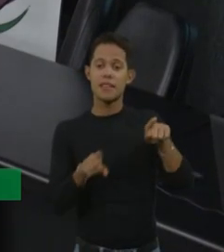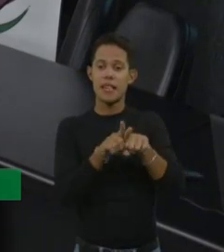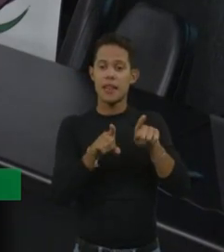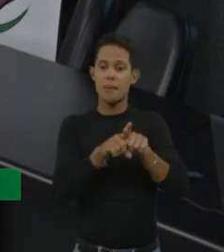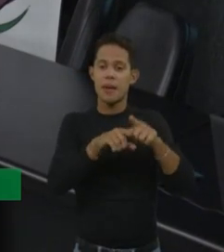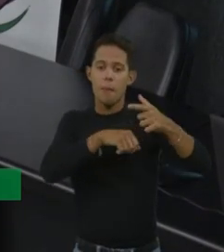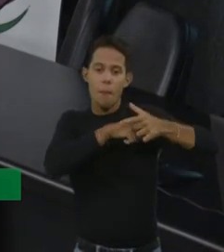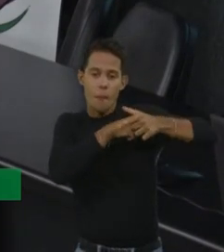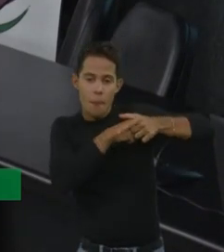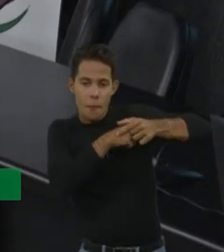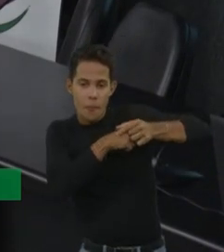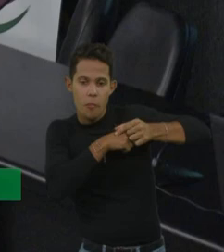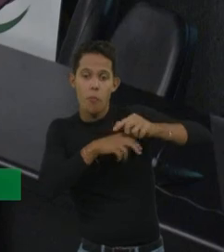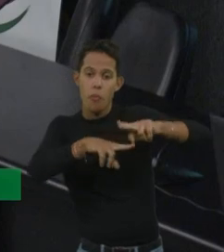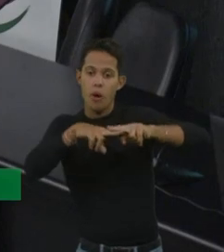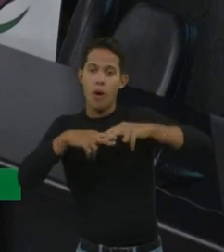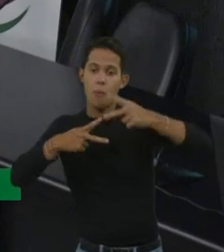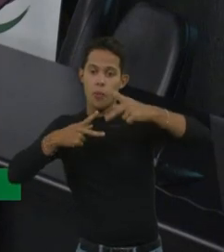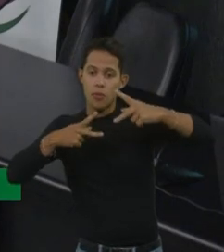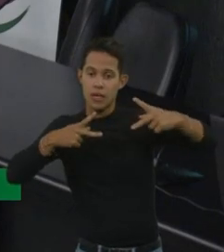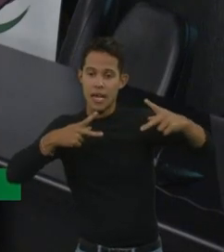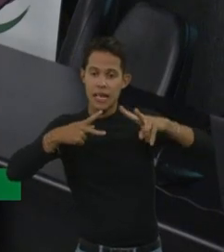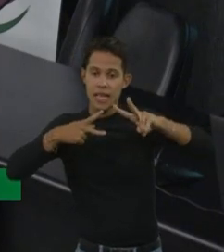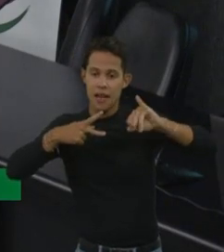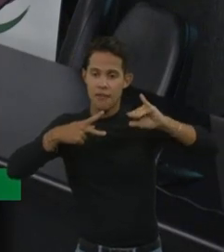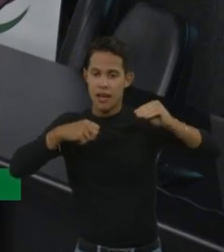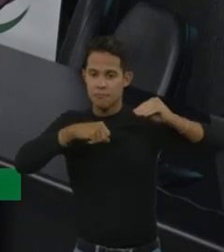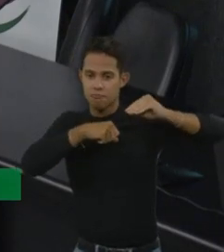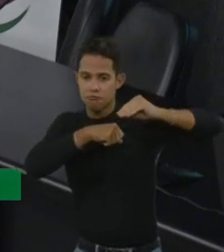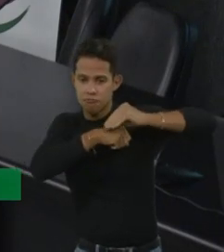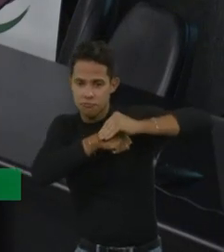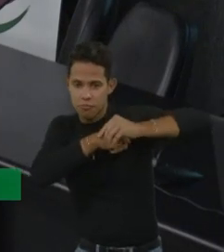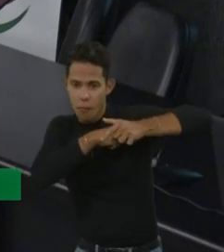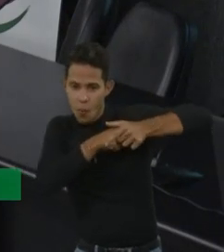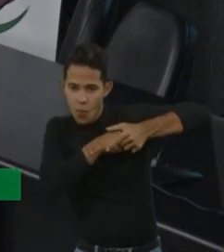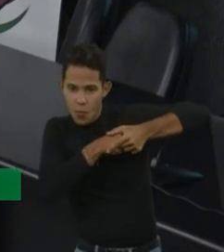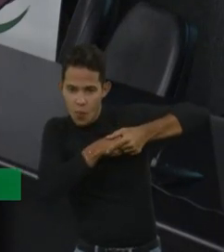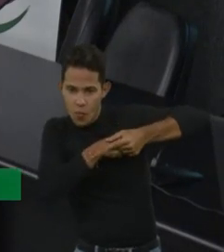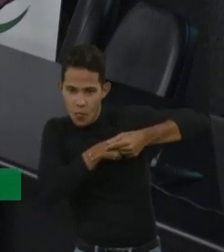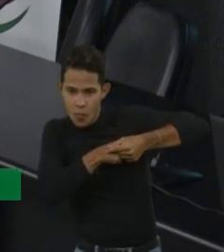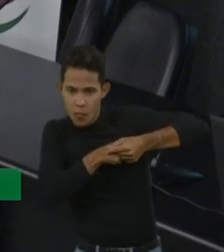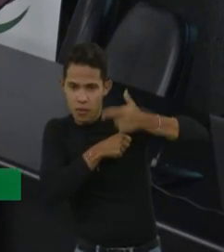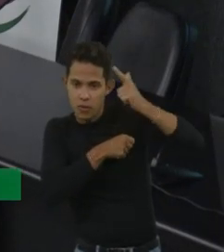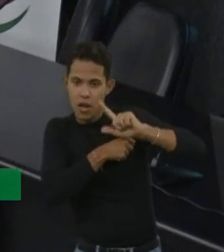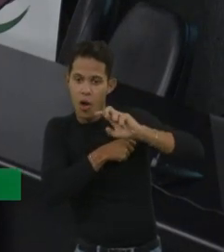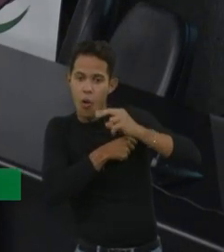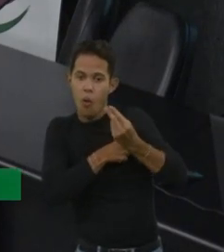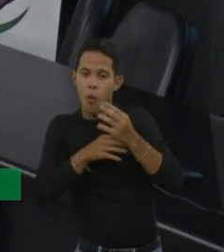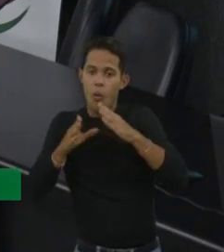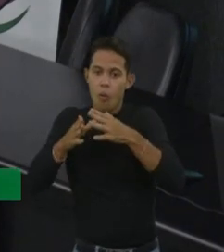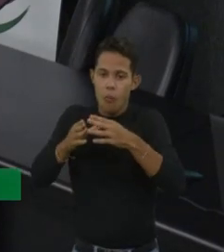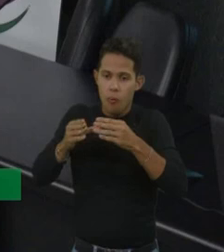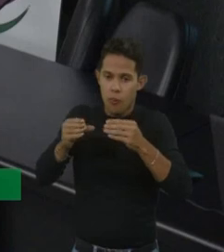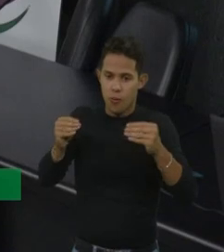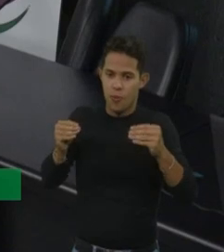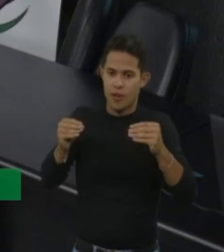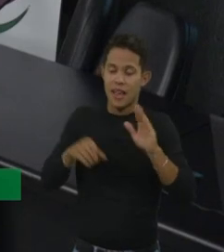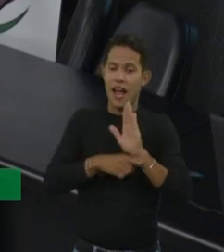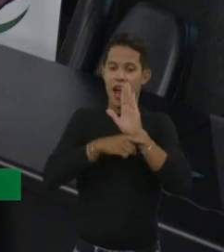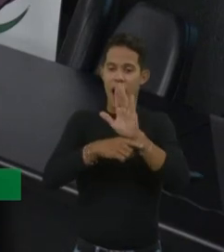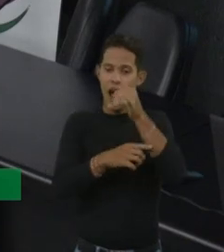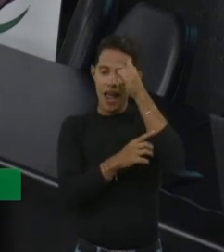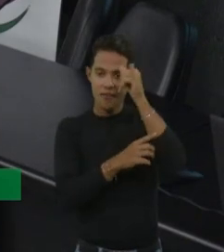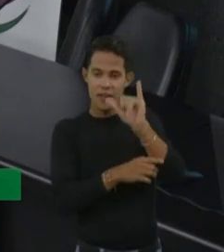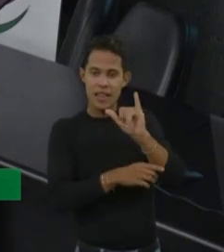proteínas que formam o coágulo e proteínas que degradam, senão a gente teria a tendência a formar trombos. Por isso que tem que ser um